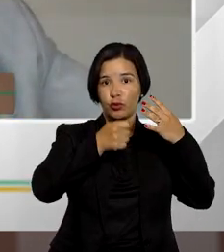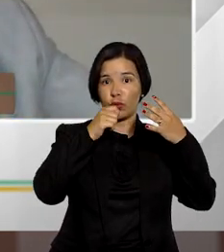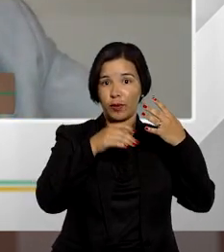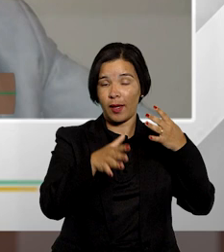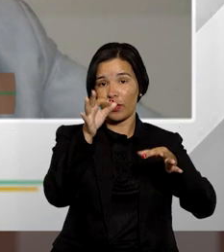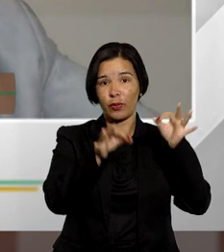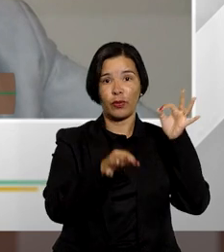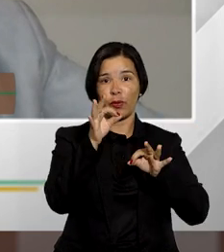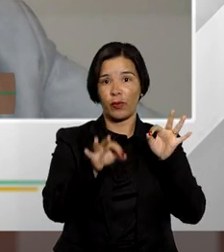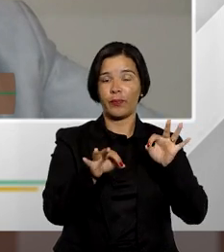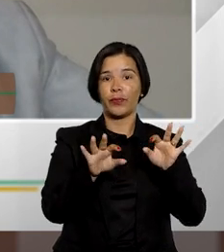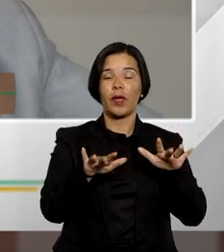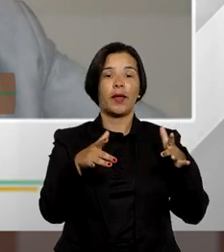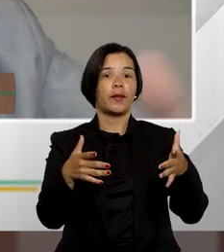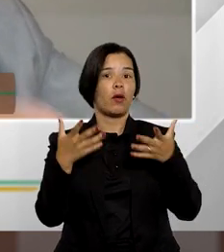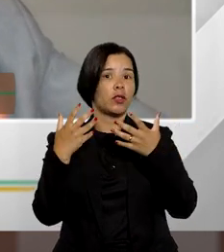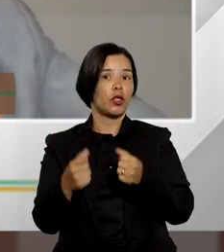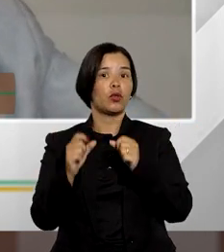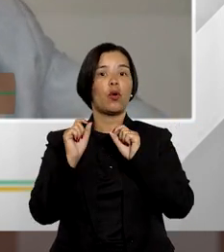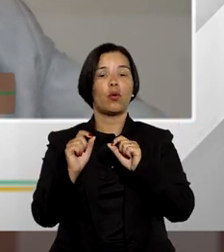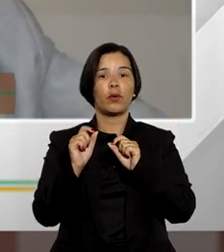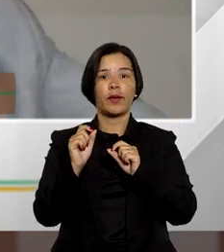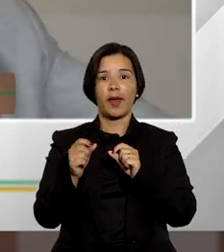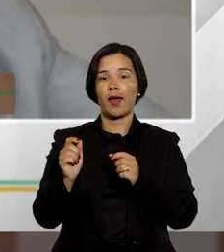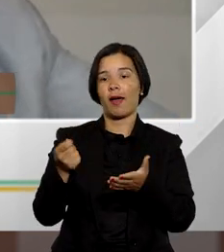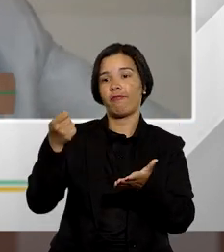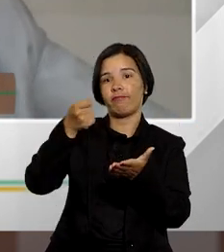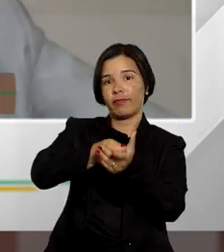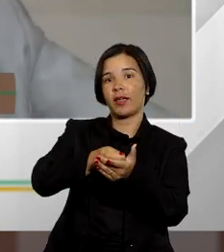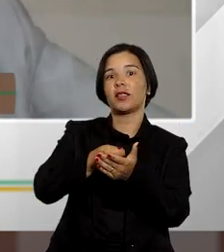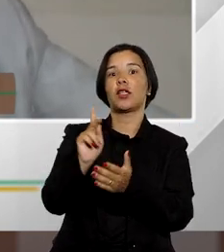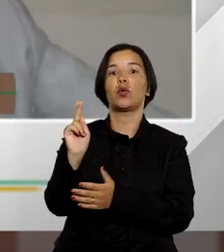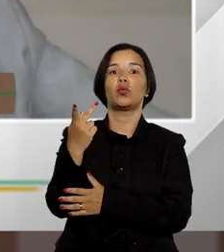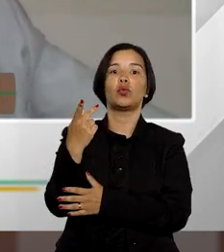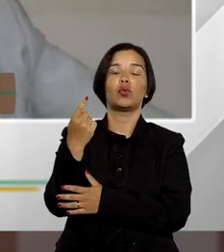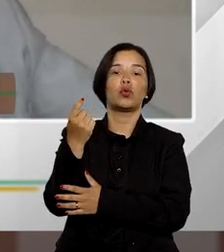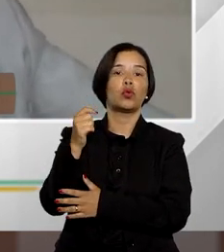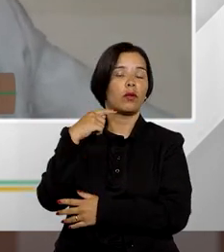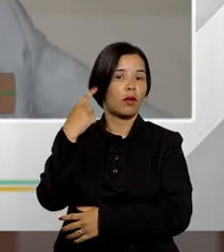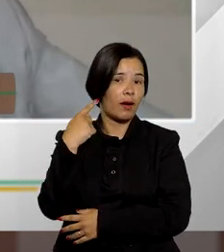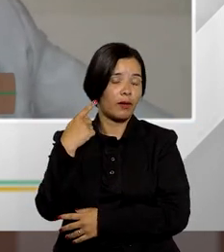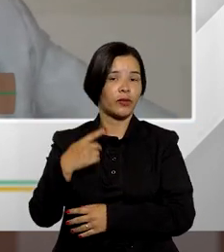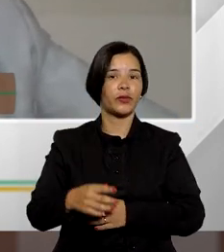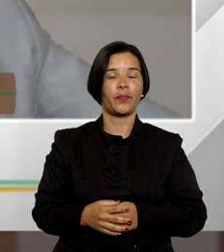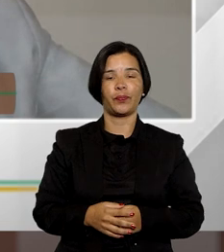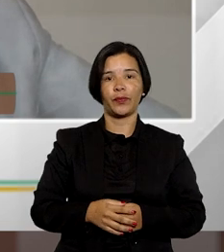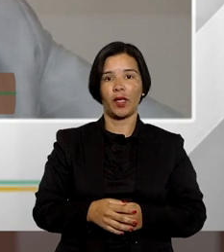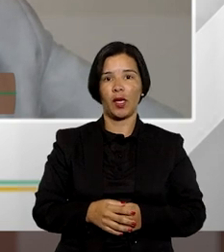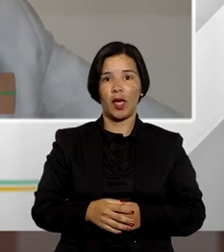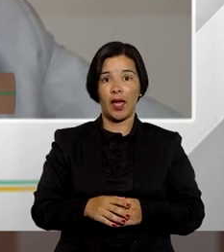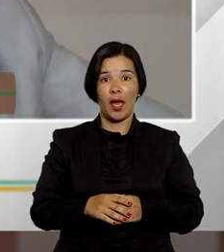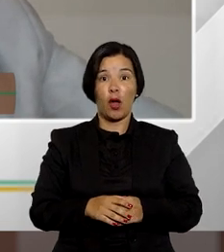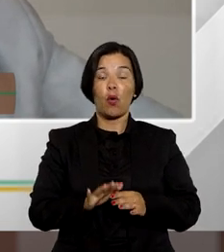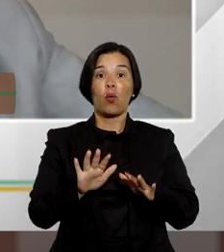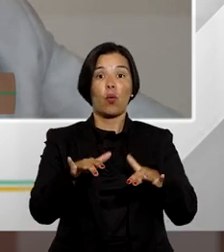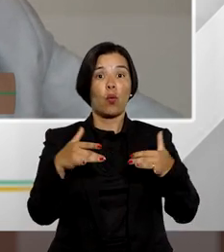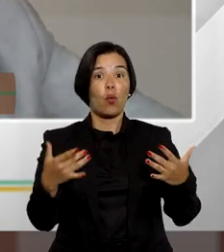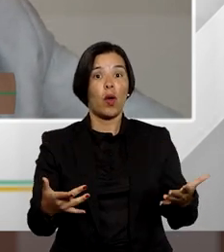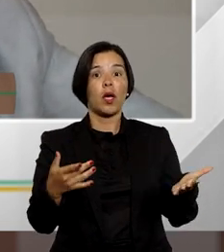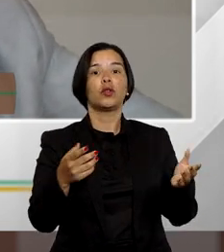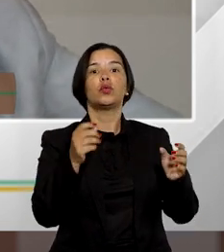assentou o nosso procurador Sérgio Lula a fixação de honorários já a grave interna embargos de declaratórios como eles são